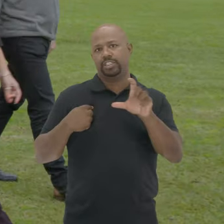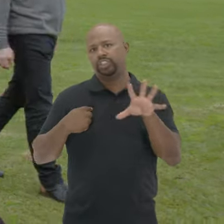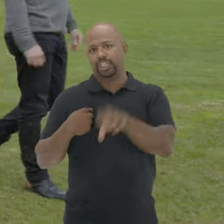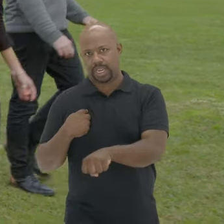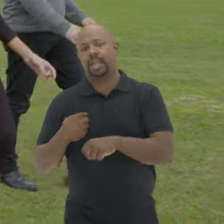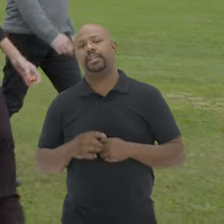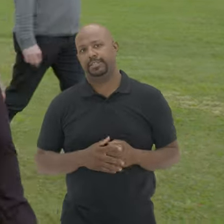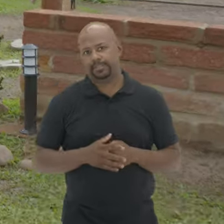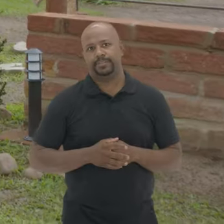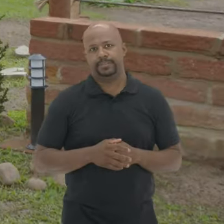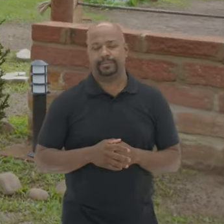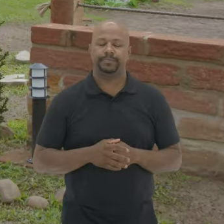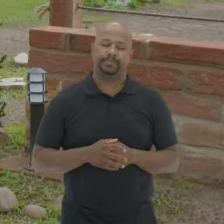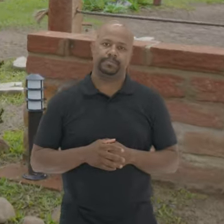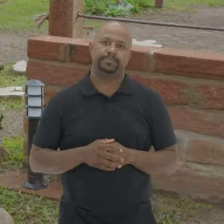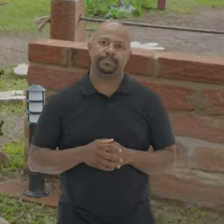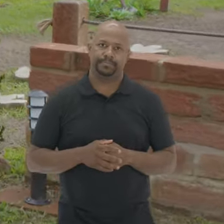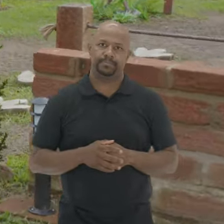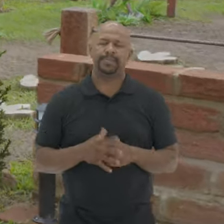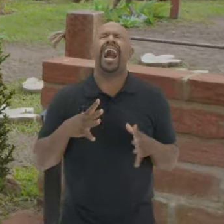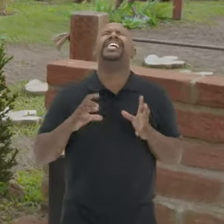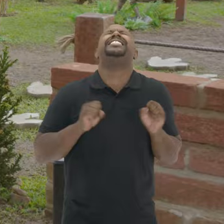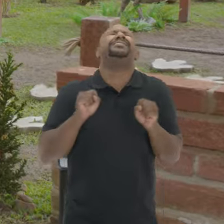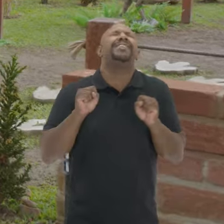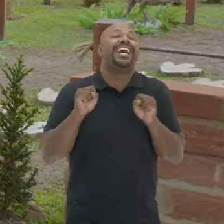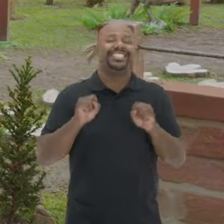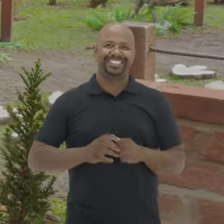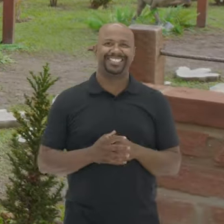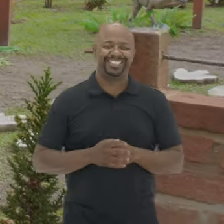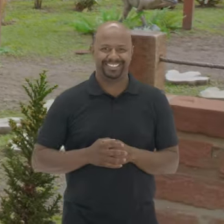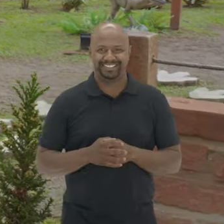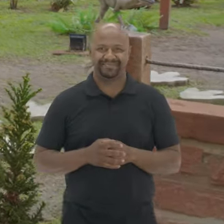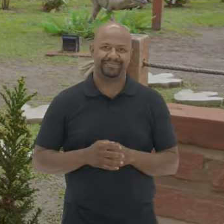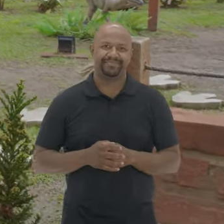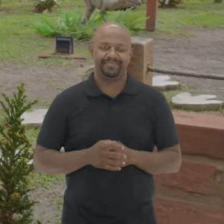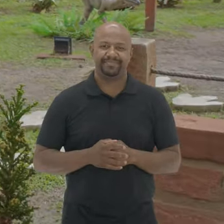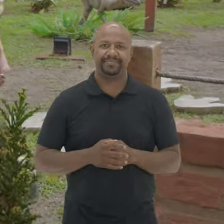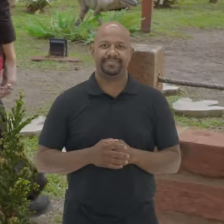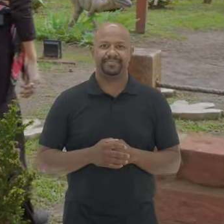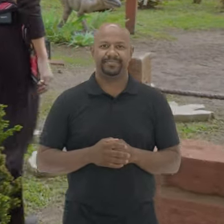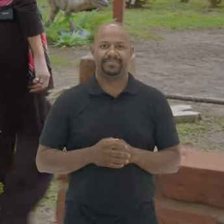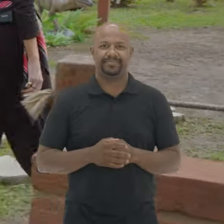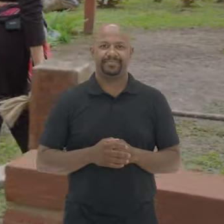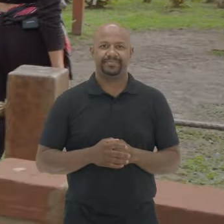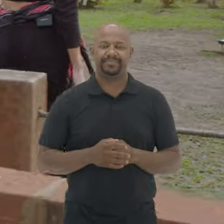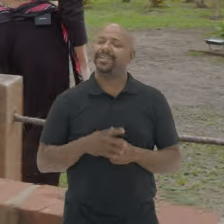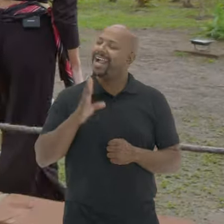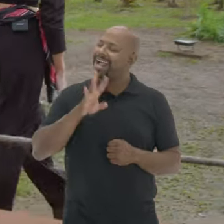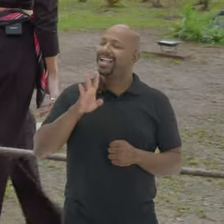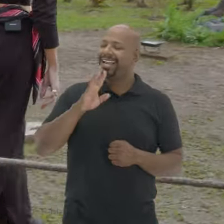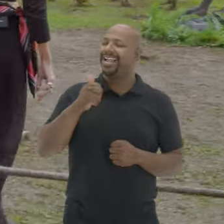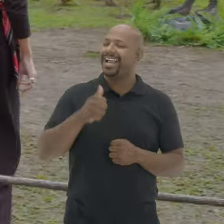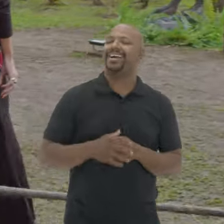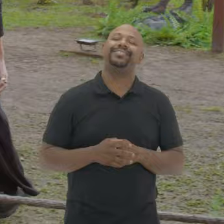Chegam em um espaço delimitado com réplicas de dinossauros Ai, que demais! No chão, há pedras em formato de pegadas de dinossauros Ah,